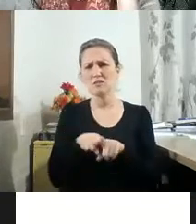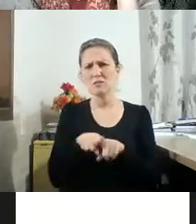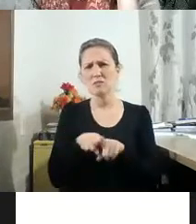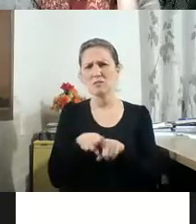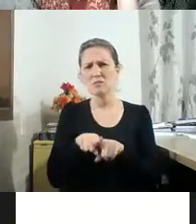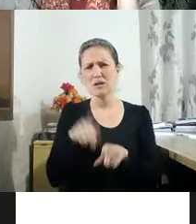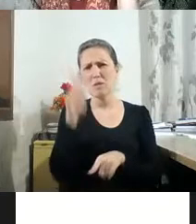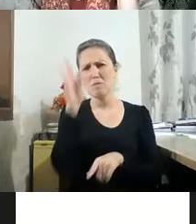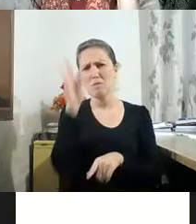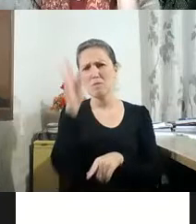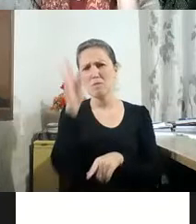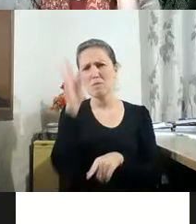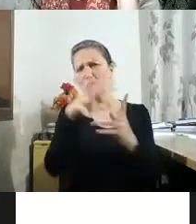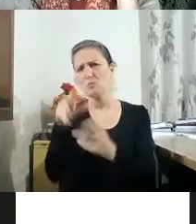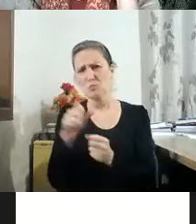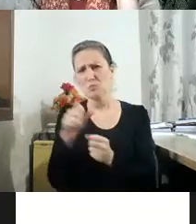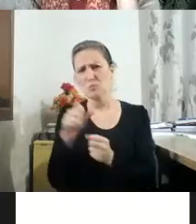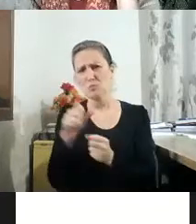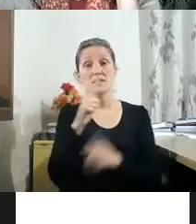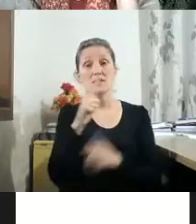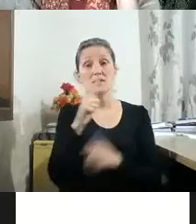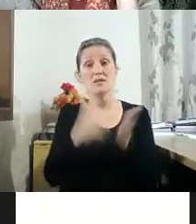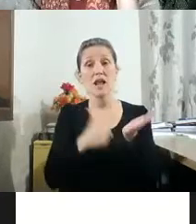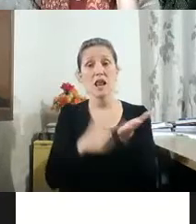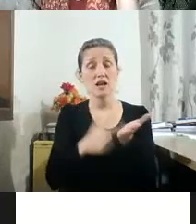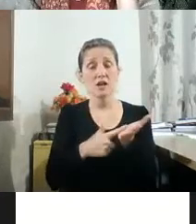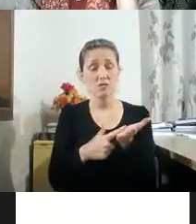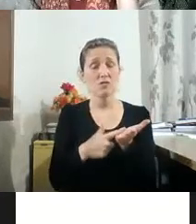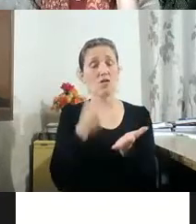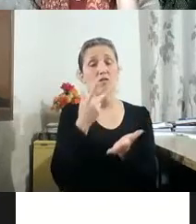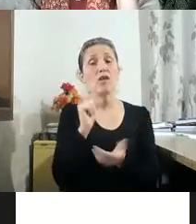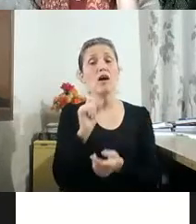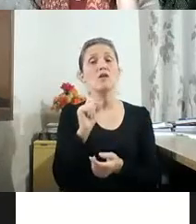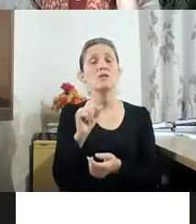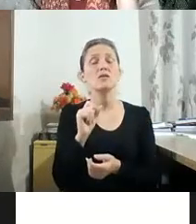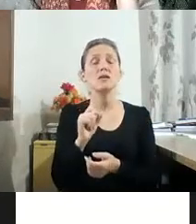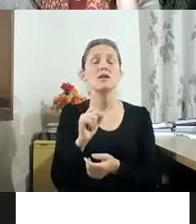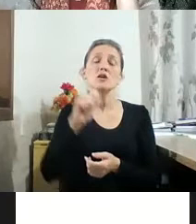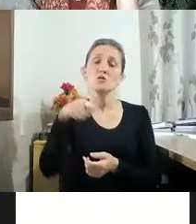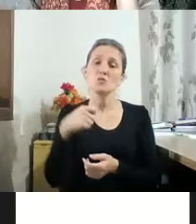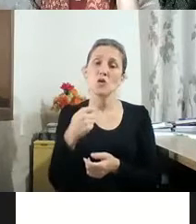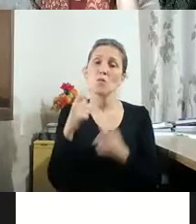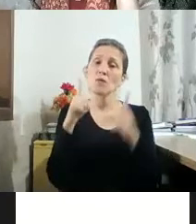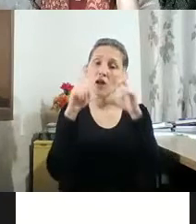isso. Esse livro fala, o livro do Horácio Fernandes fala exatamente do fotolivro latino-americano.